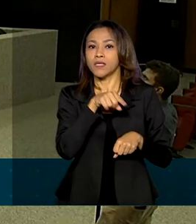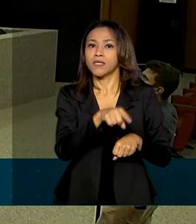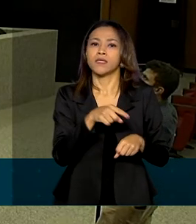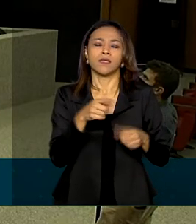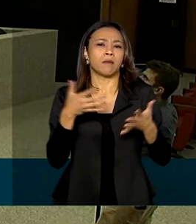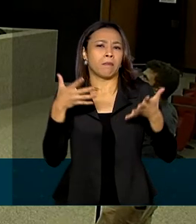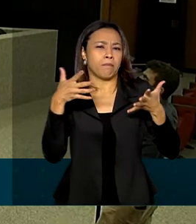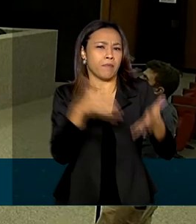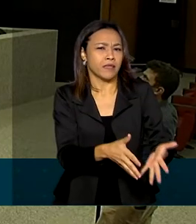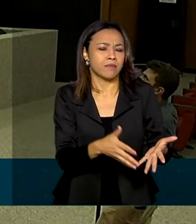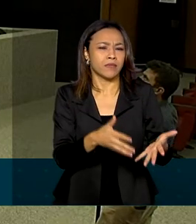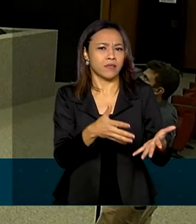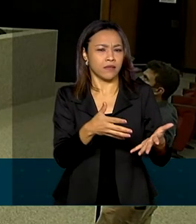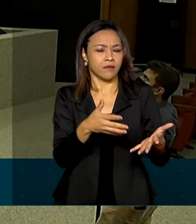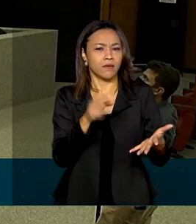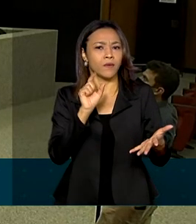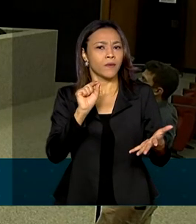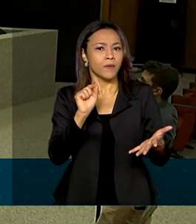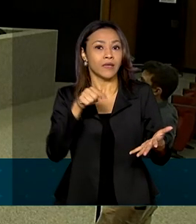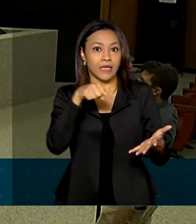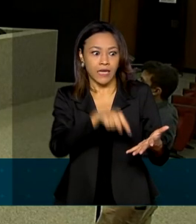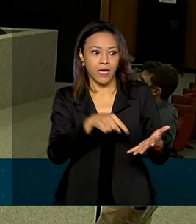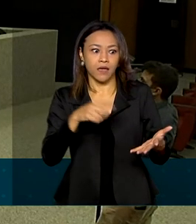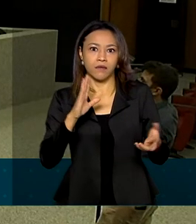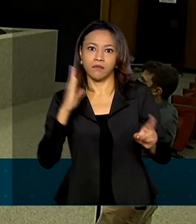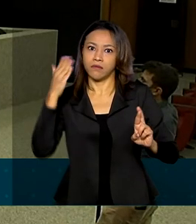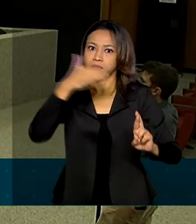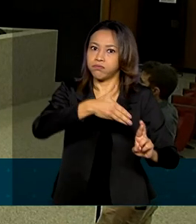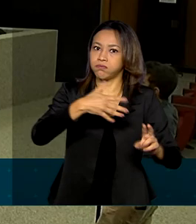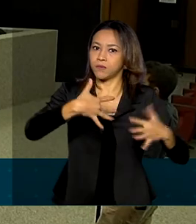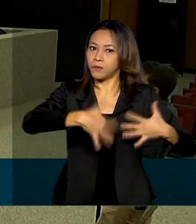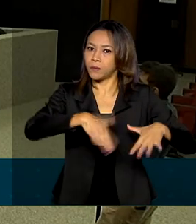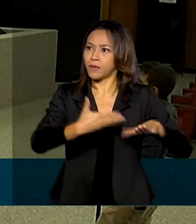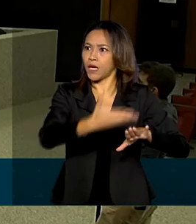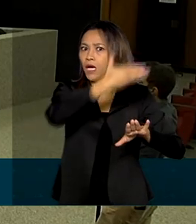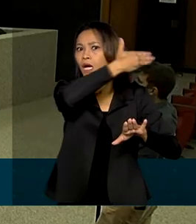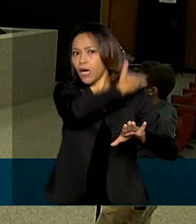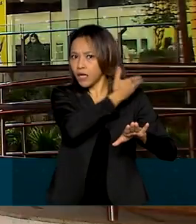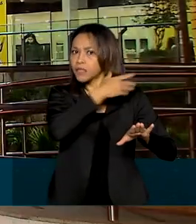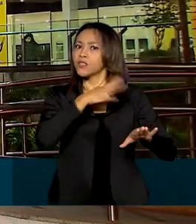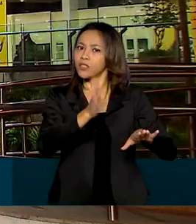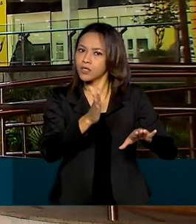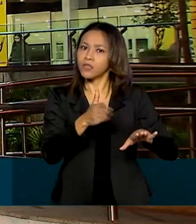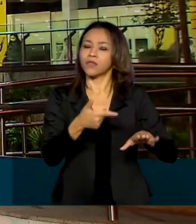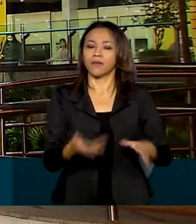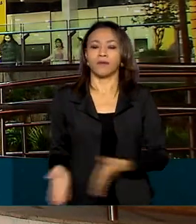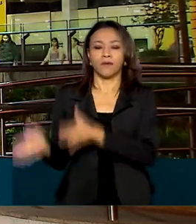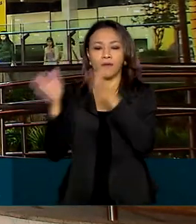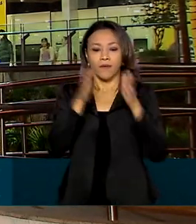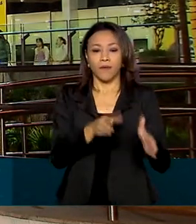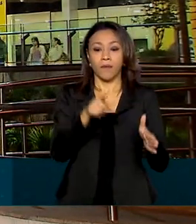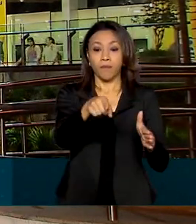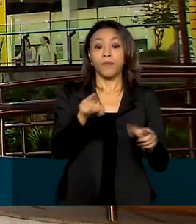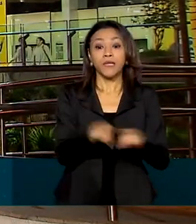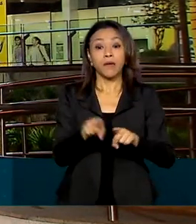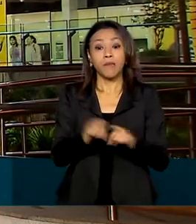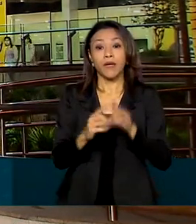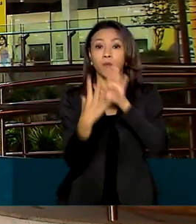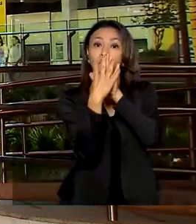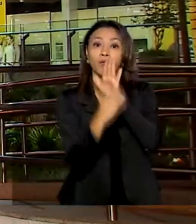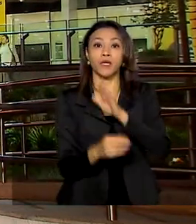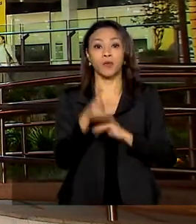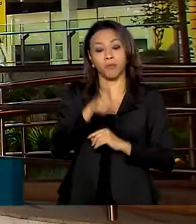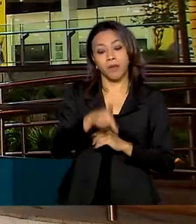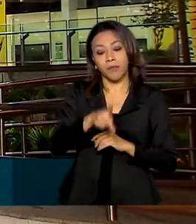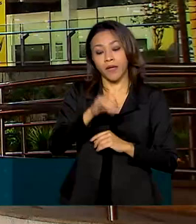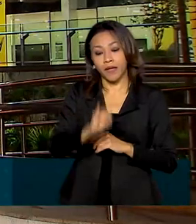no mercado e poder ser a gigante que a outra hora já foi e que merece recuperar. O Conselho do PPI também aprovou a